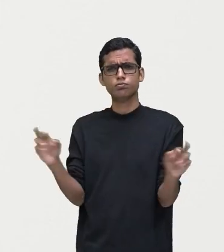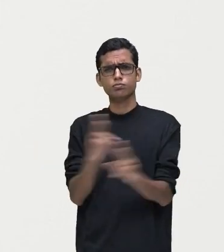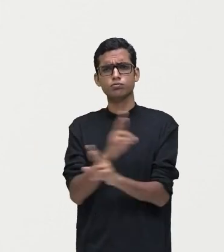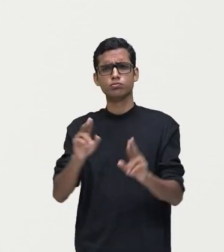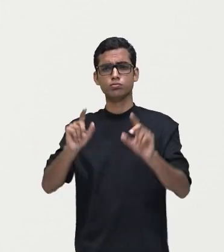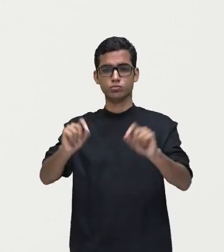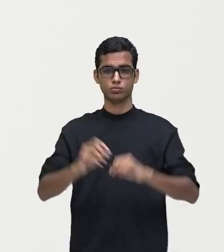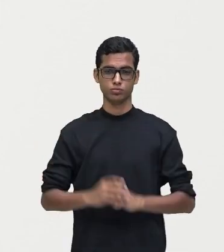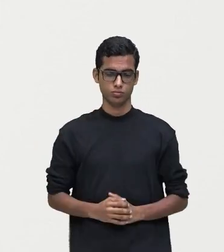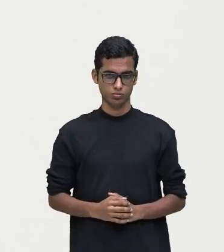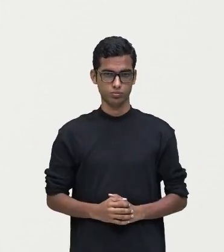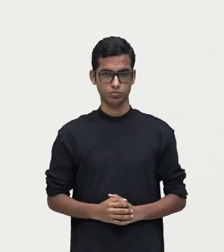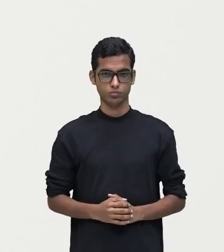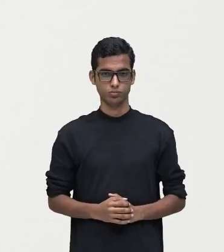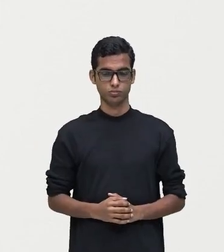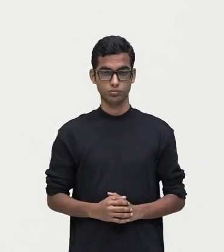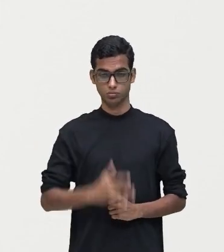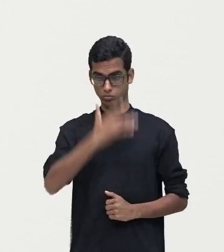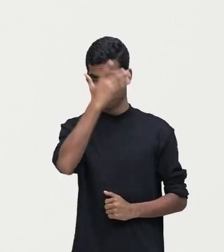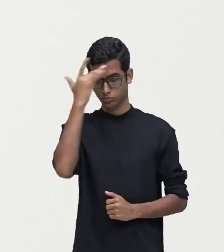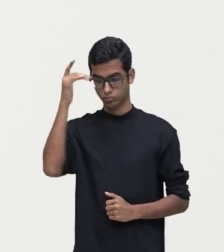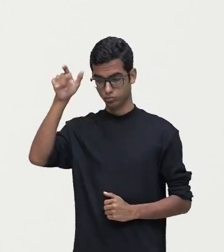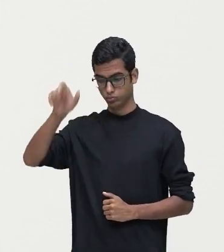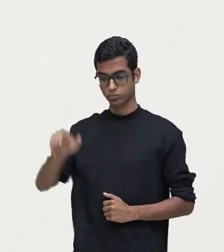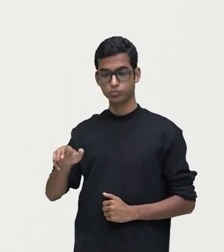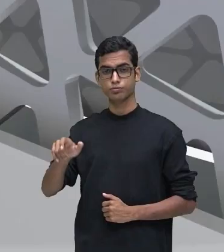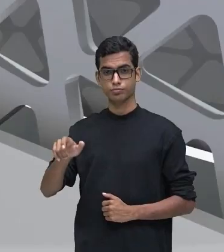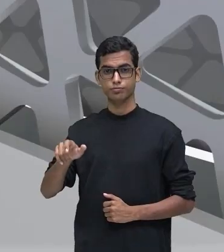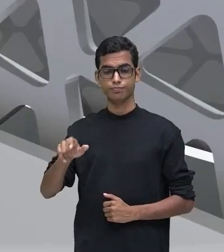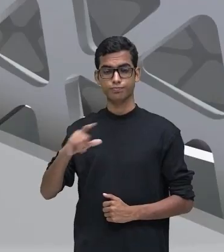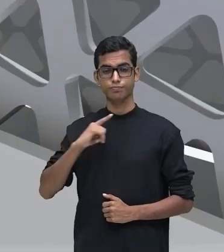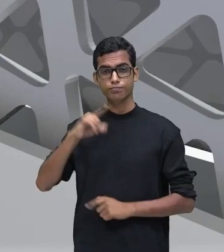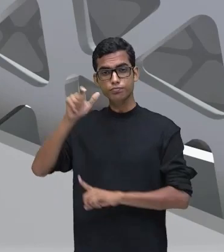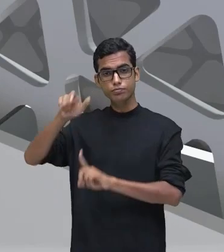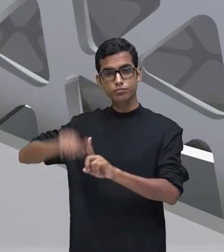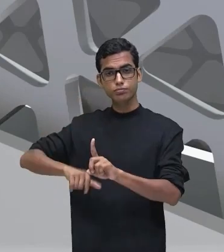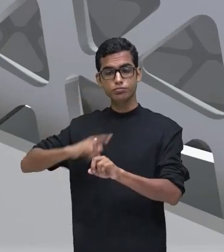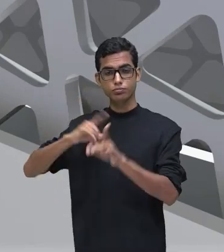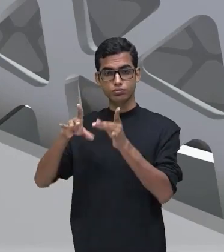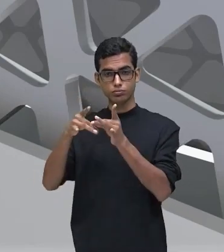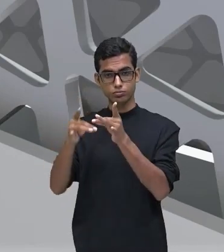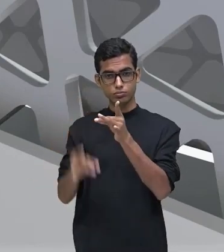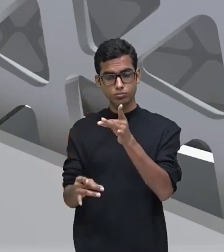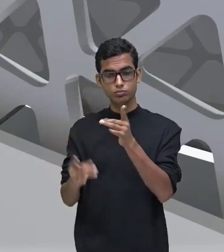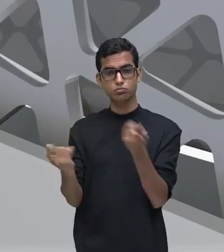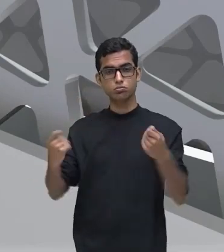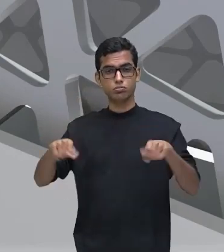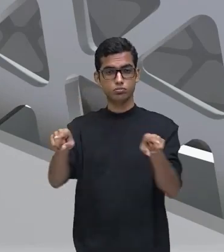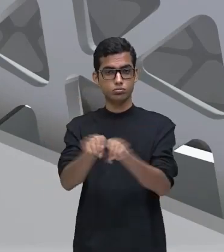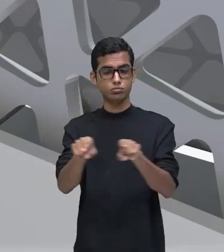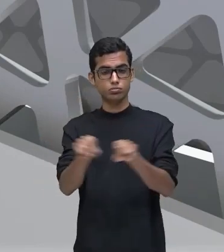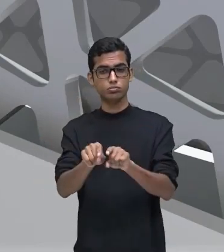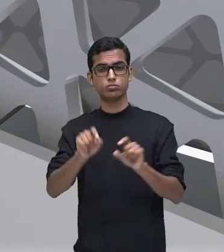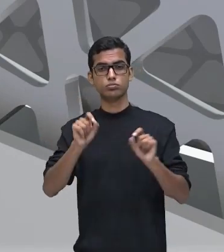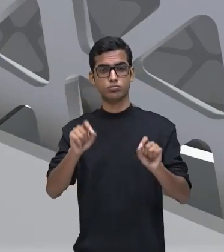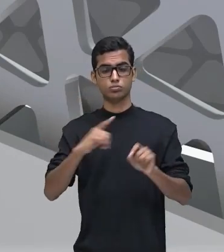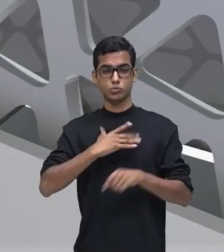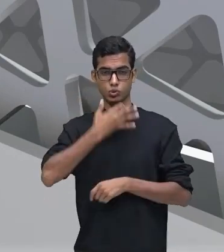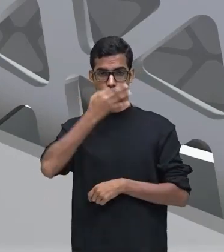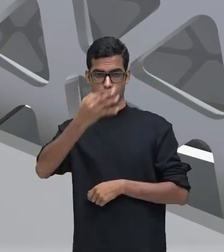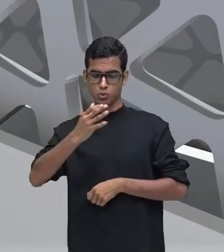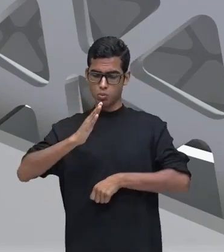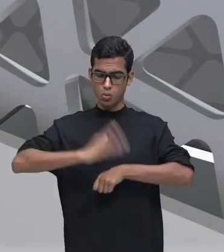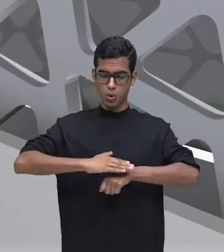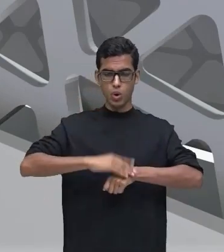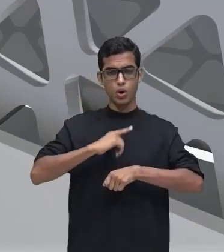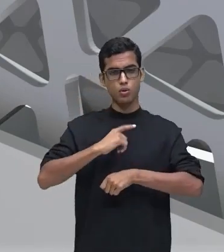exatamente à pessoa, ou seja, ao sujeito. Aquela pessoa que descreve, ela pode colocar ali as suas opiniões,